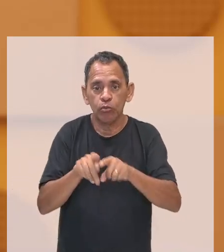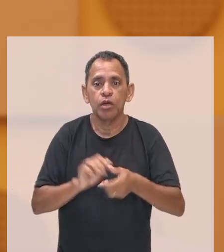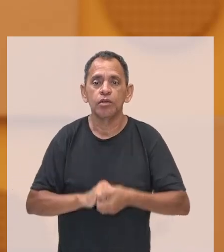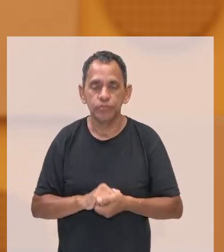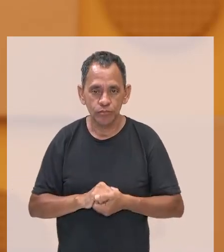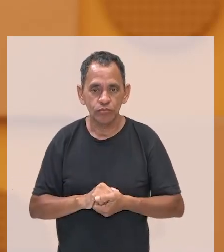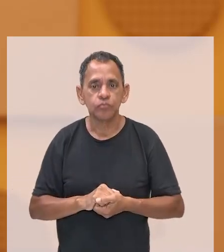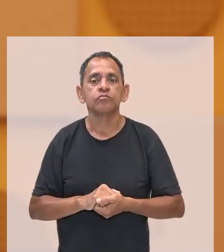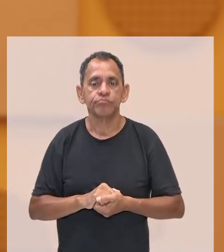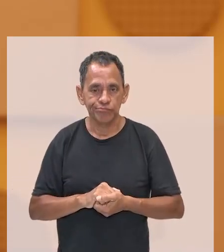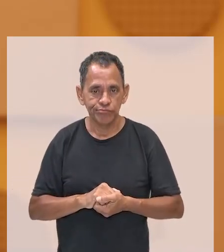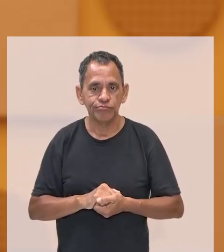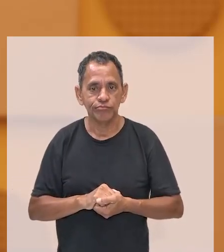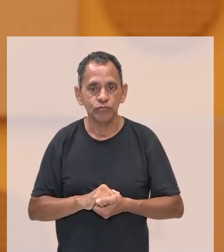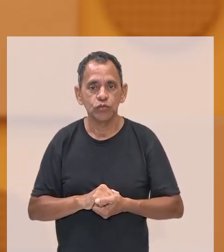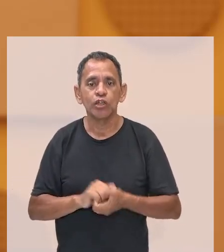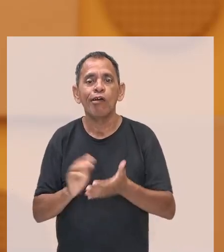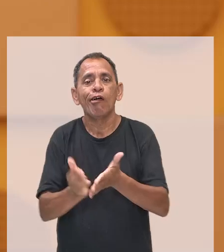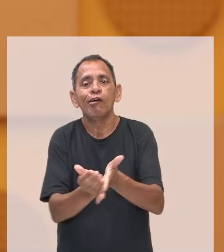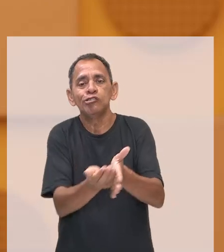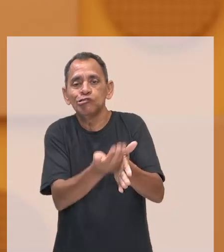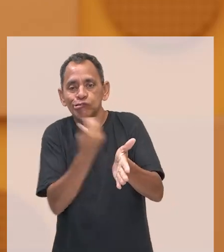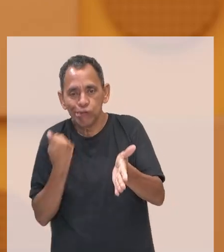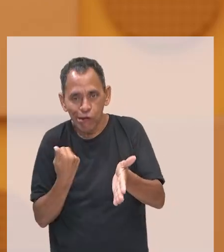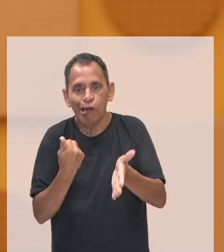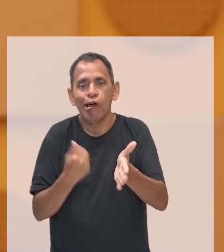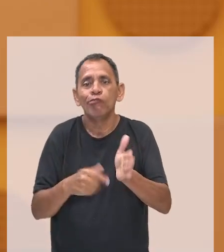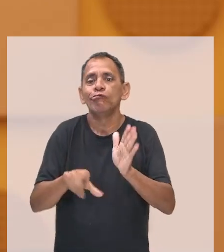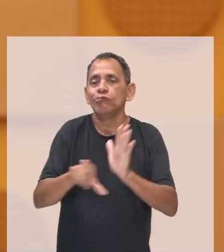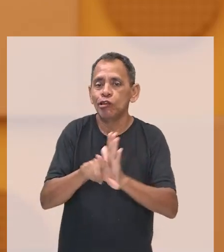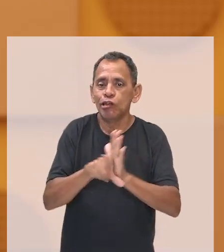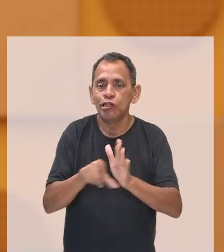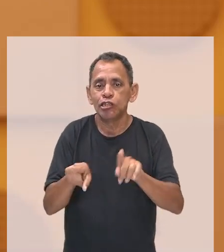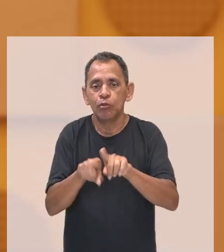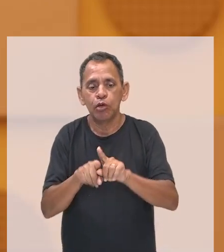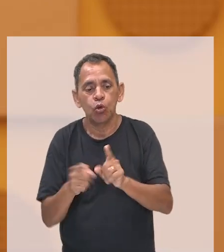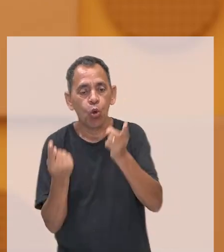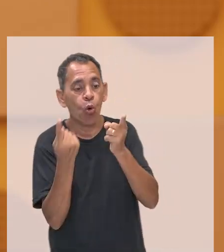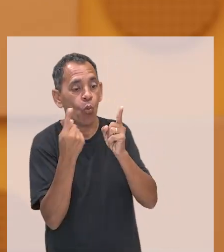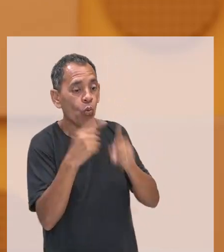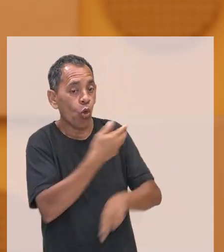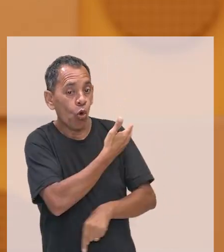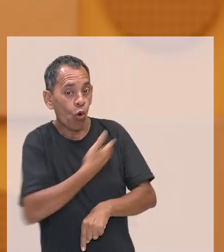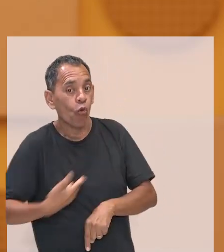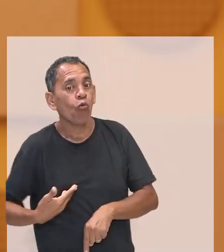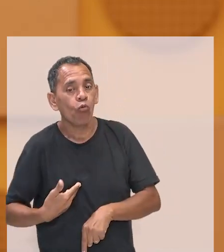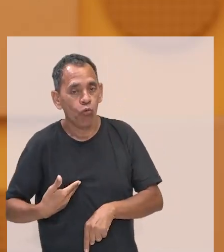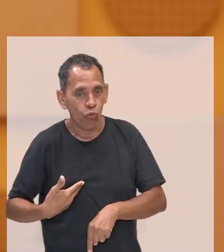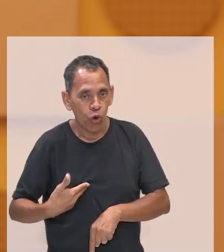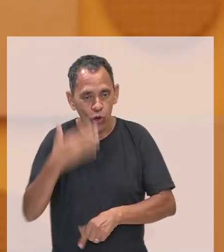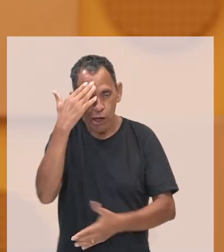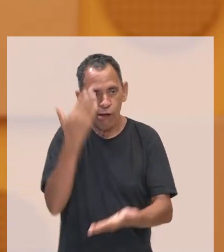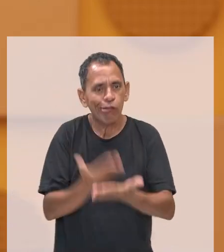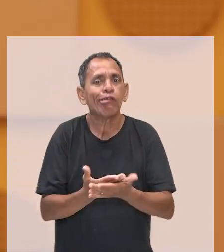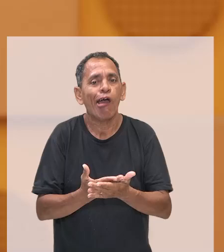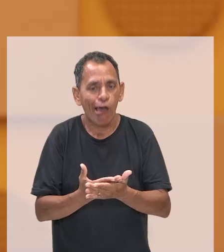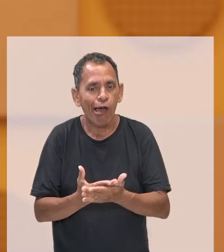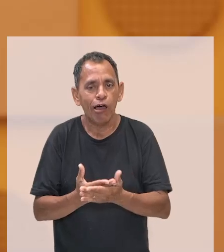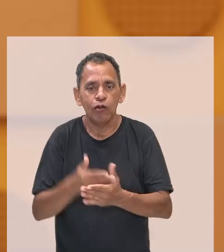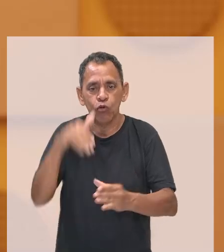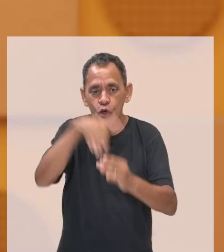foi um duro golpe para os opositores ao governo que contavam com a eleição direta, mas